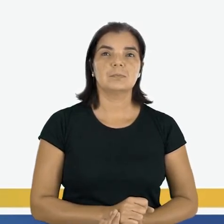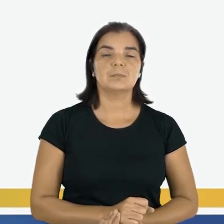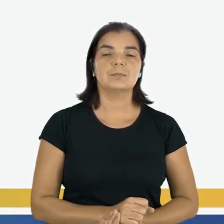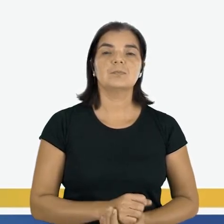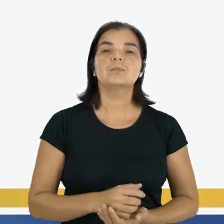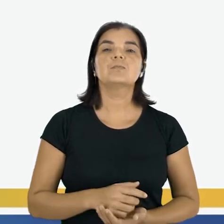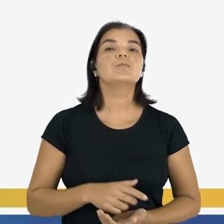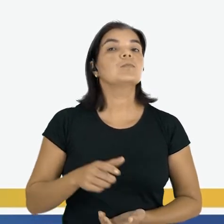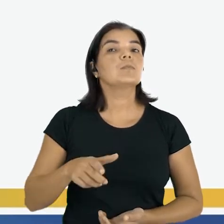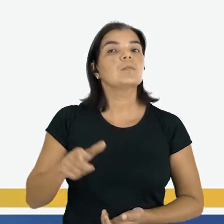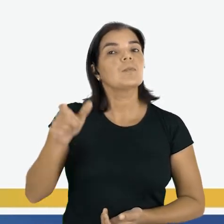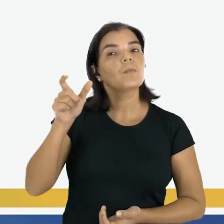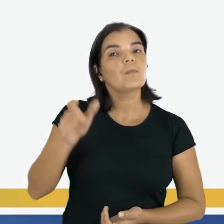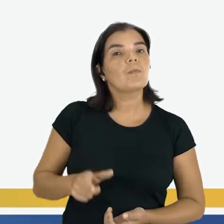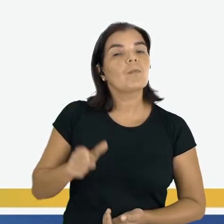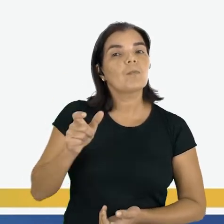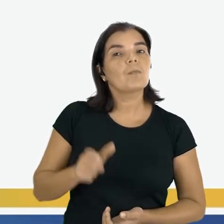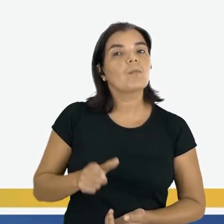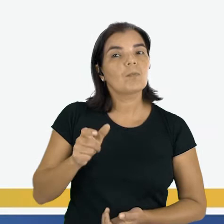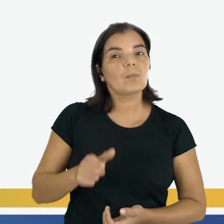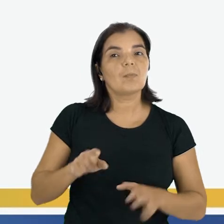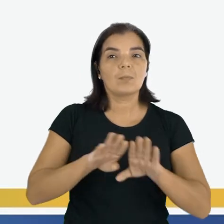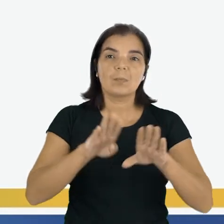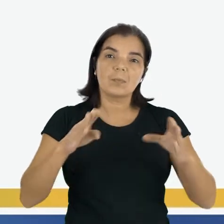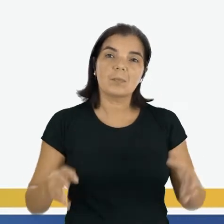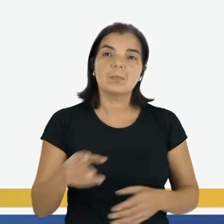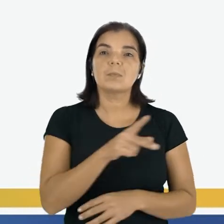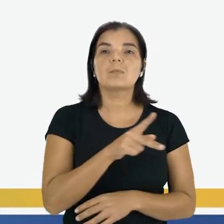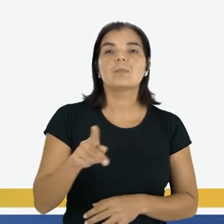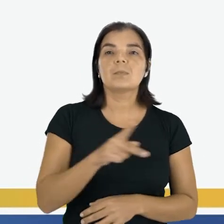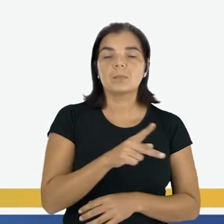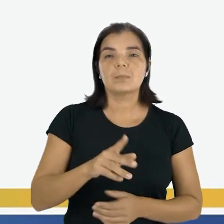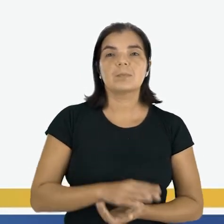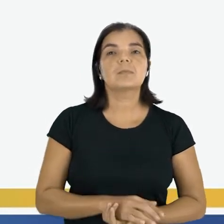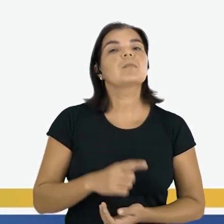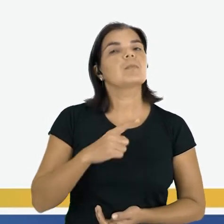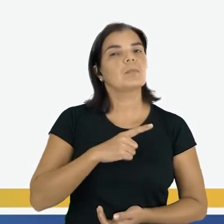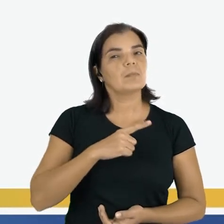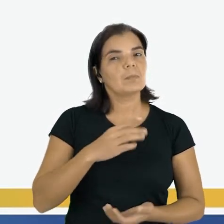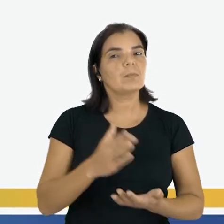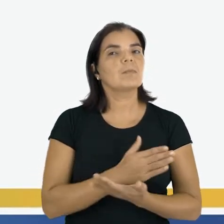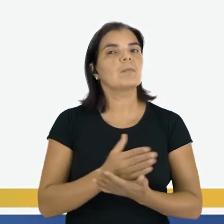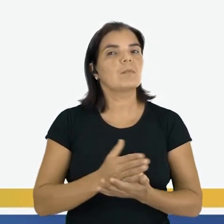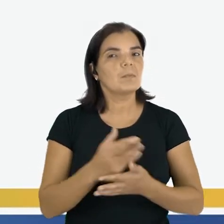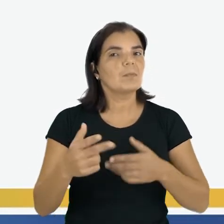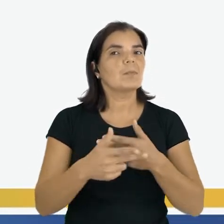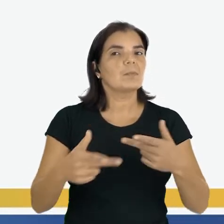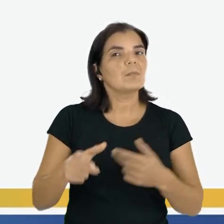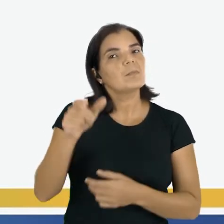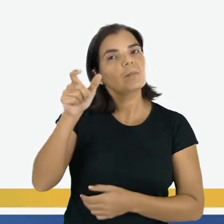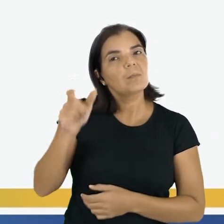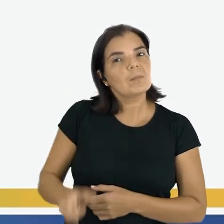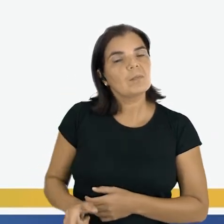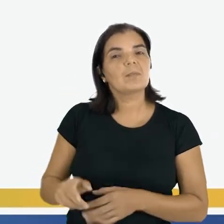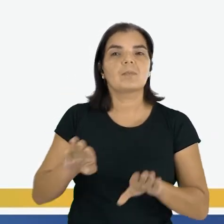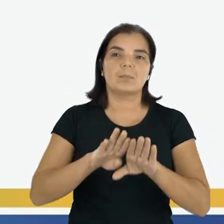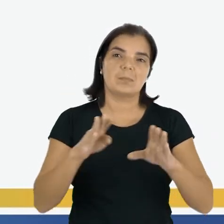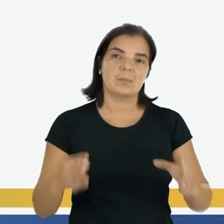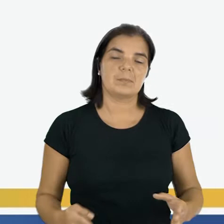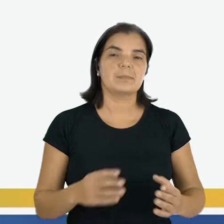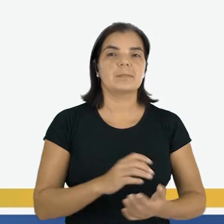O que está ao lado da mesa da professora? Tem alguma coisa ao lado da mesa da professora. que é?